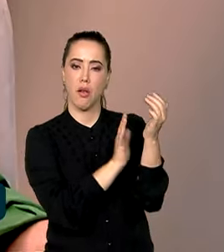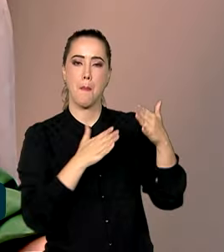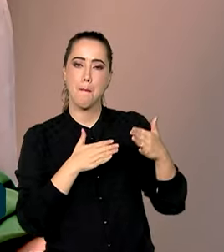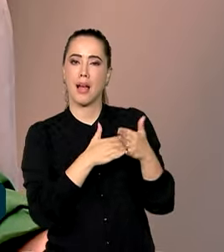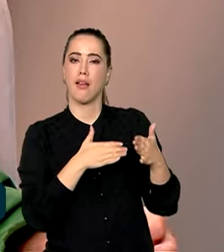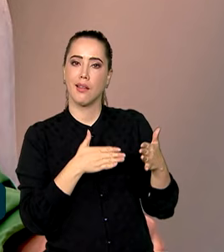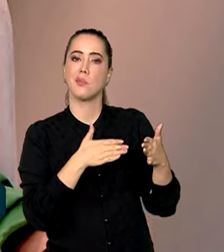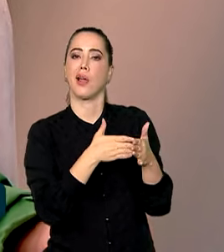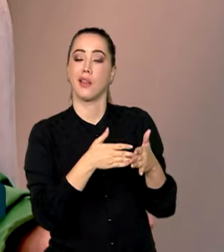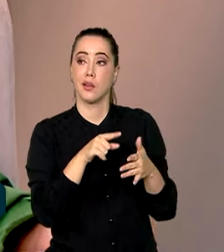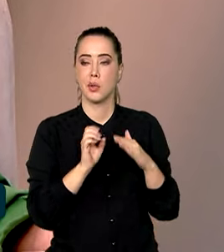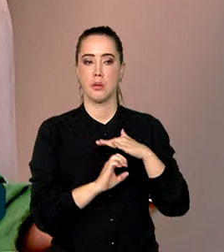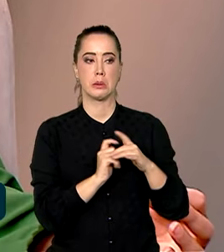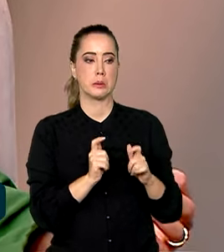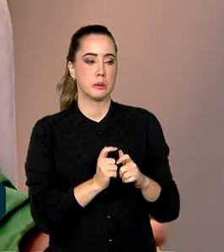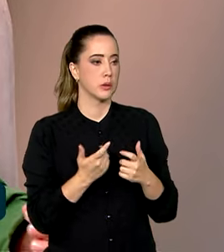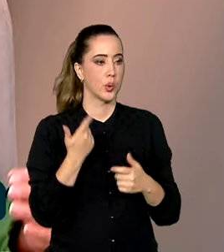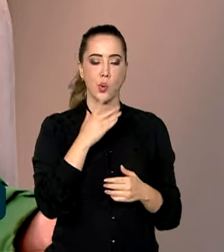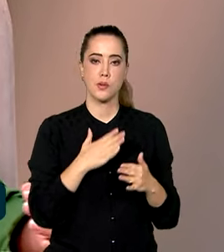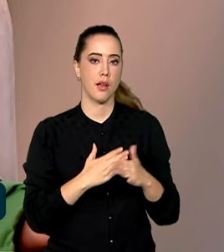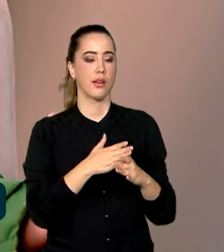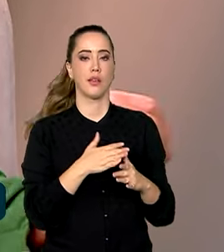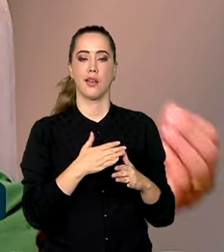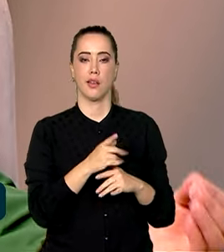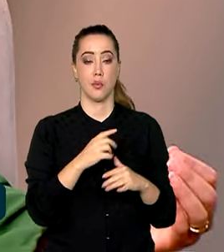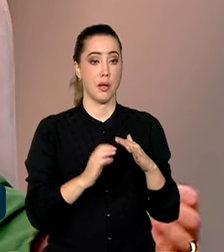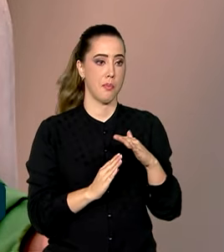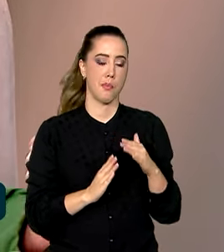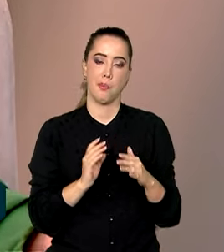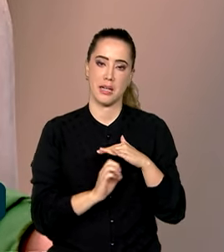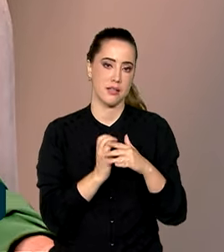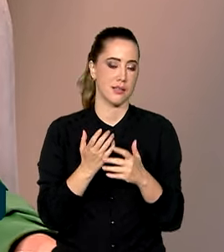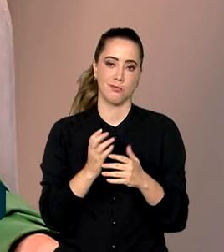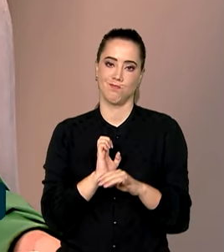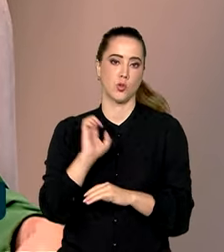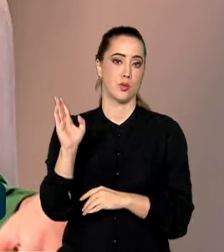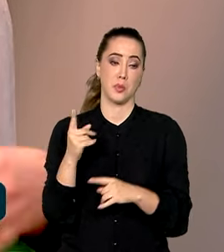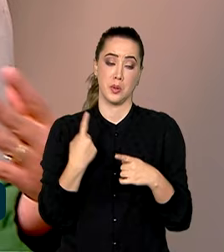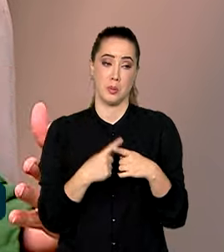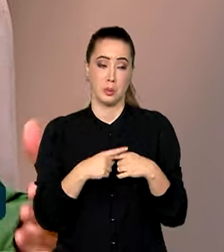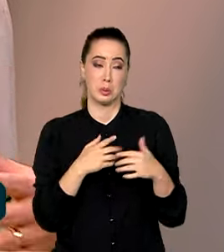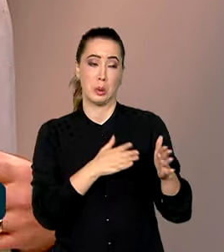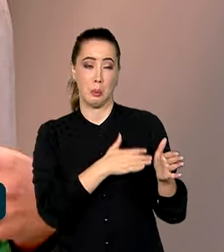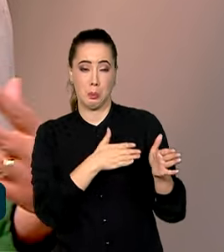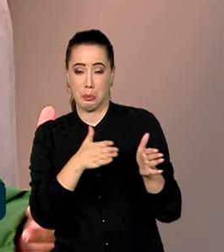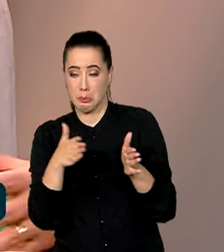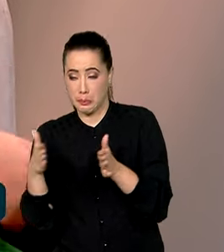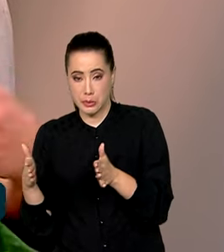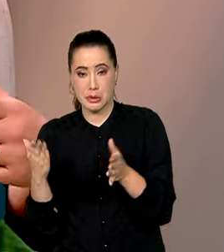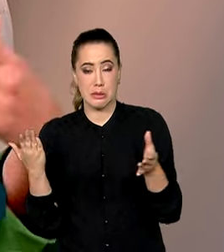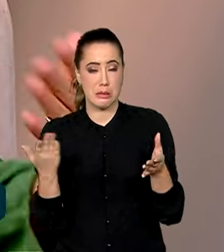para a pequena empresa, muitas vezes é insuperável. Ou seja, a empresa deixa de exportar em função do processo ser